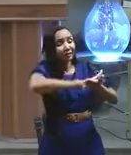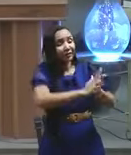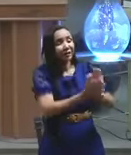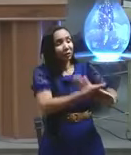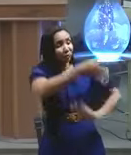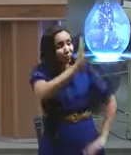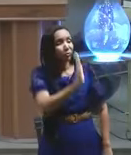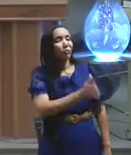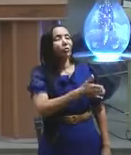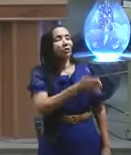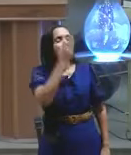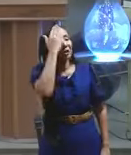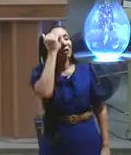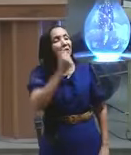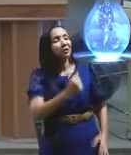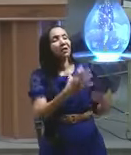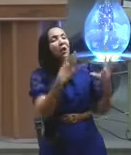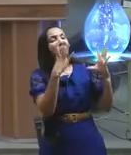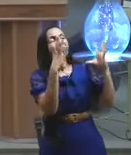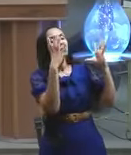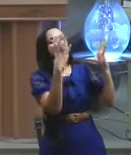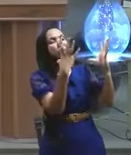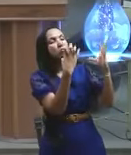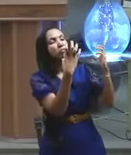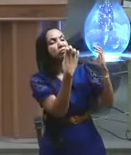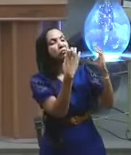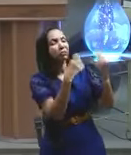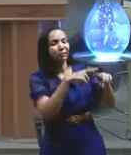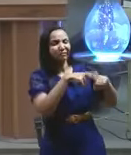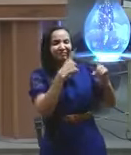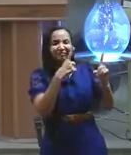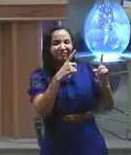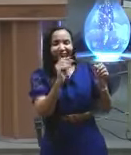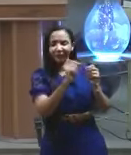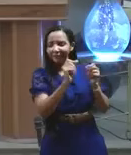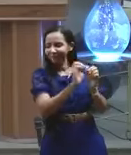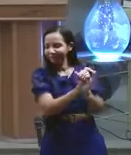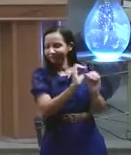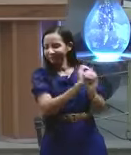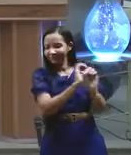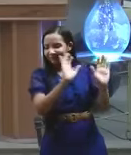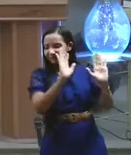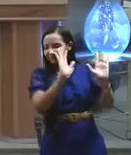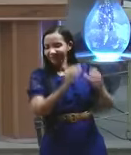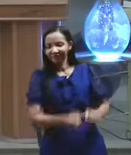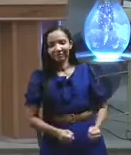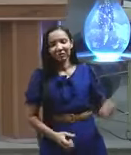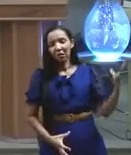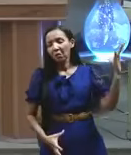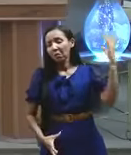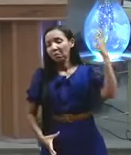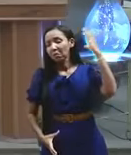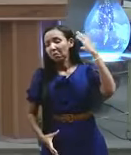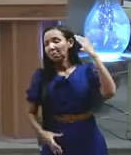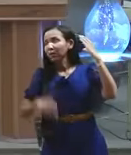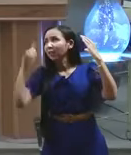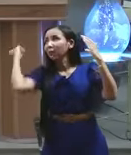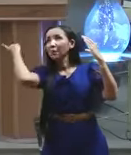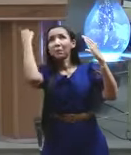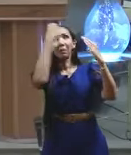que tu late mas não morde é pronto ele só está latindo é é um bichão é um cãozão